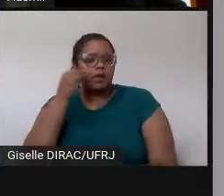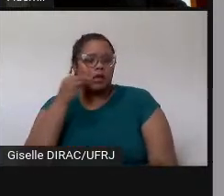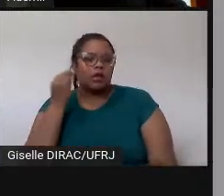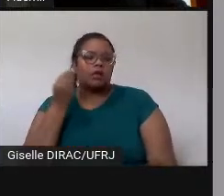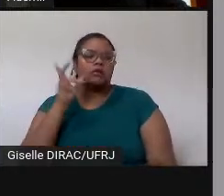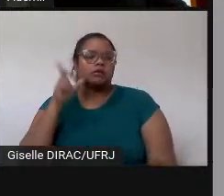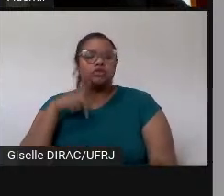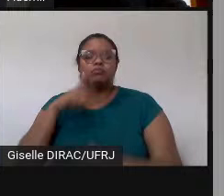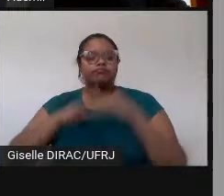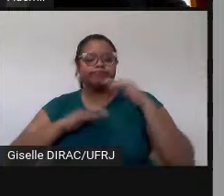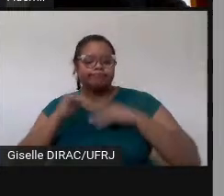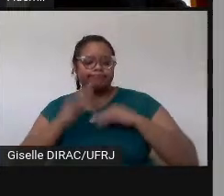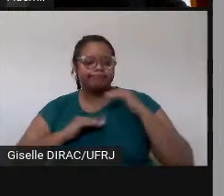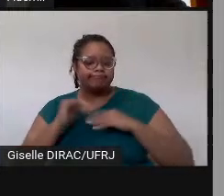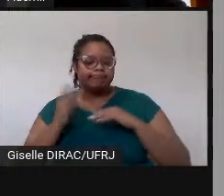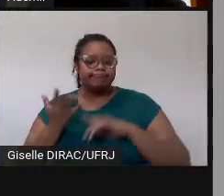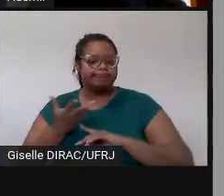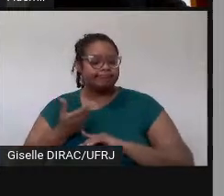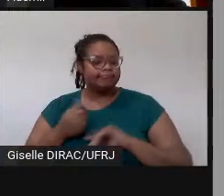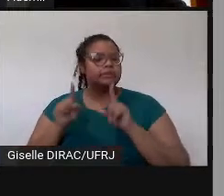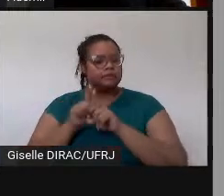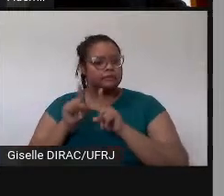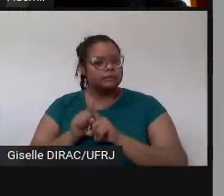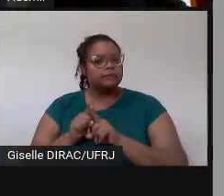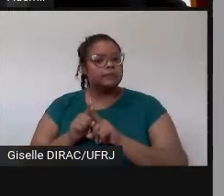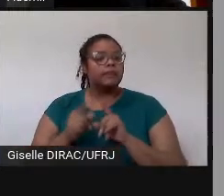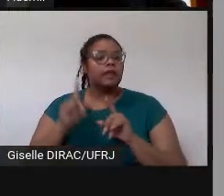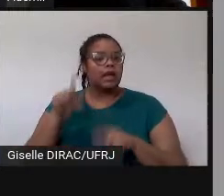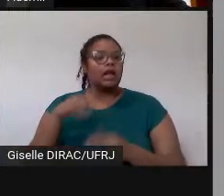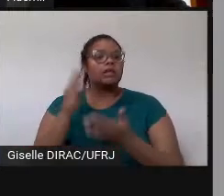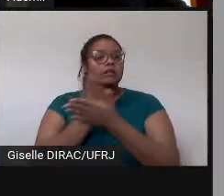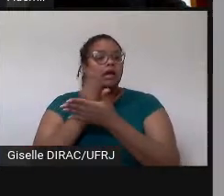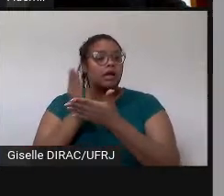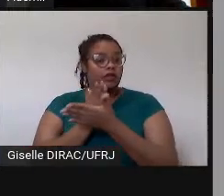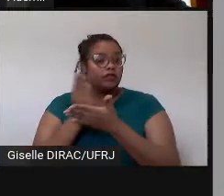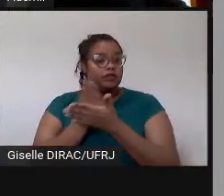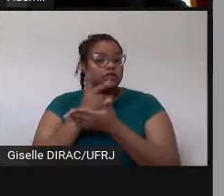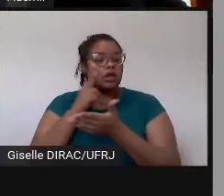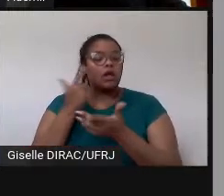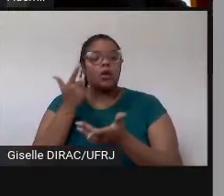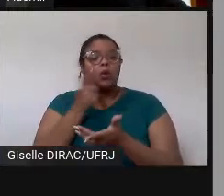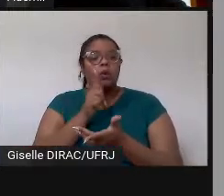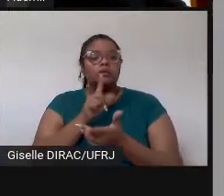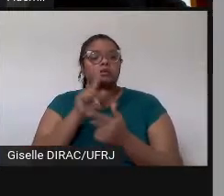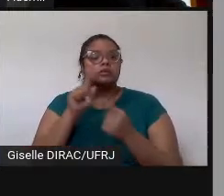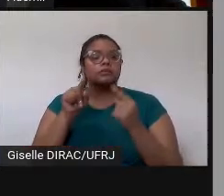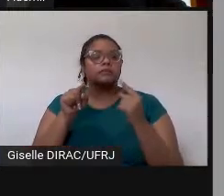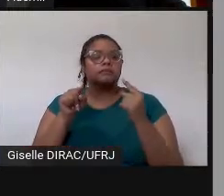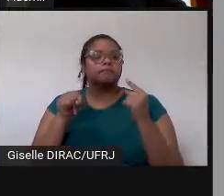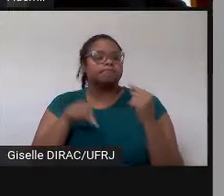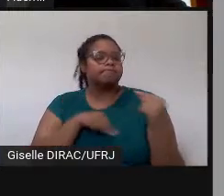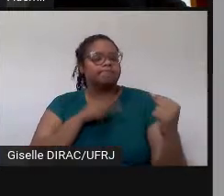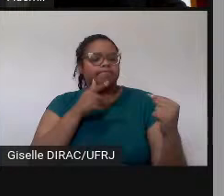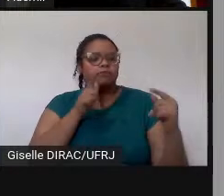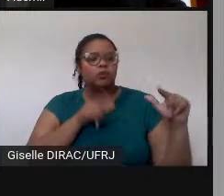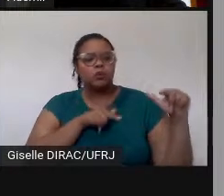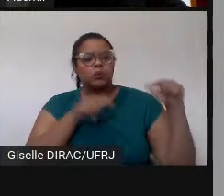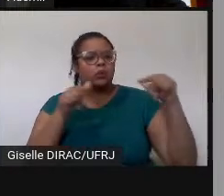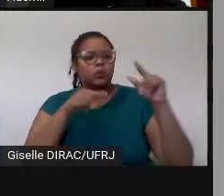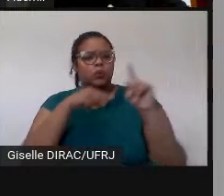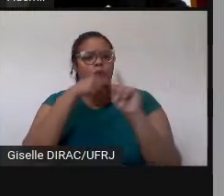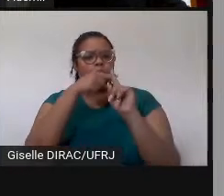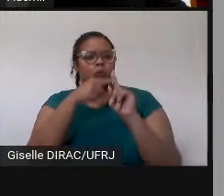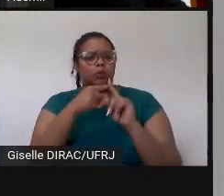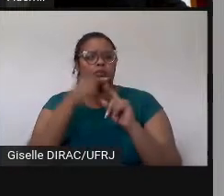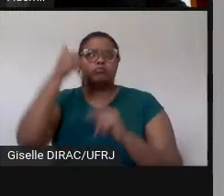prática também. E a revista alcançou, né, uma boa